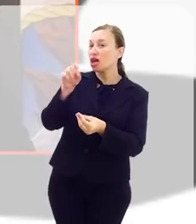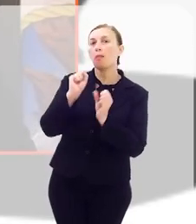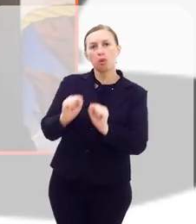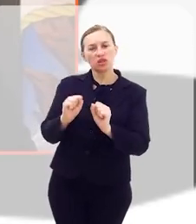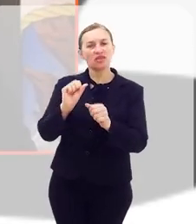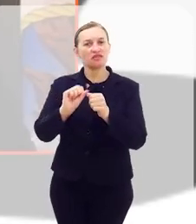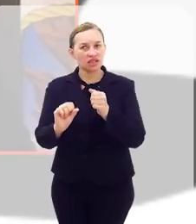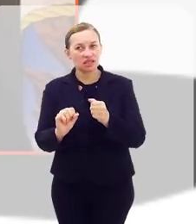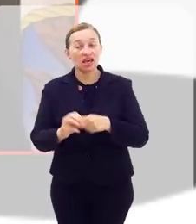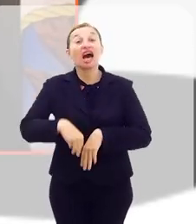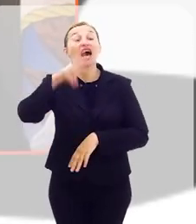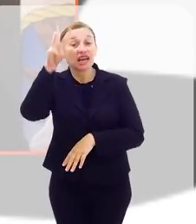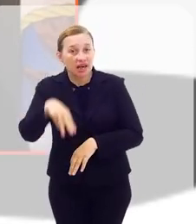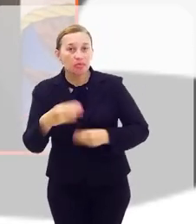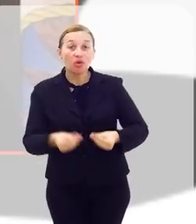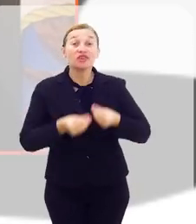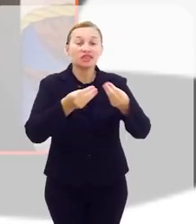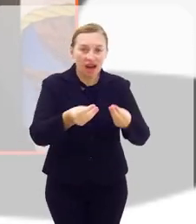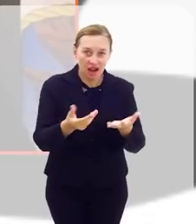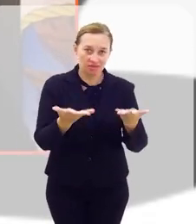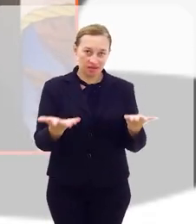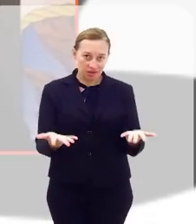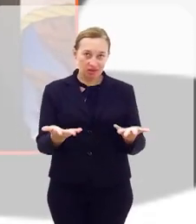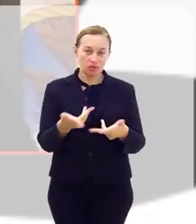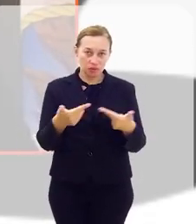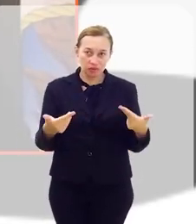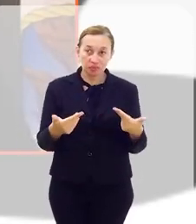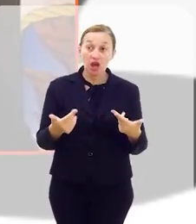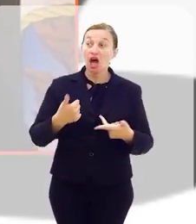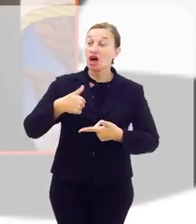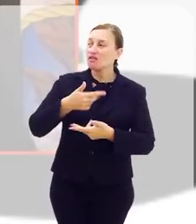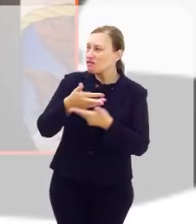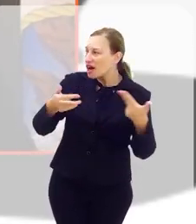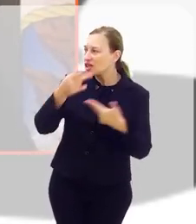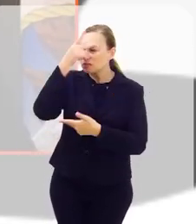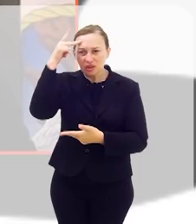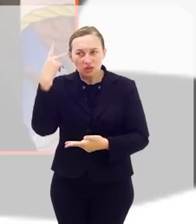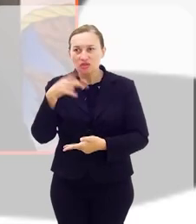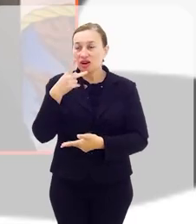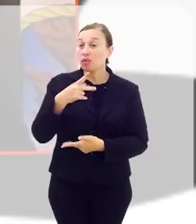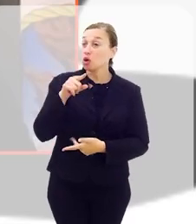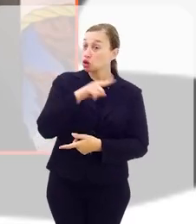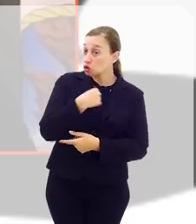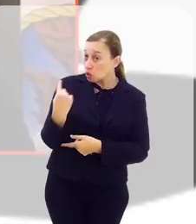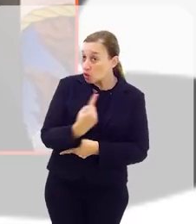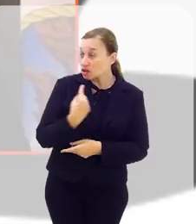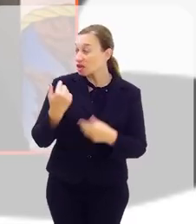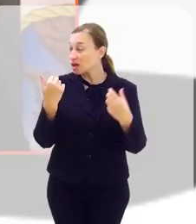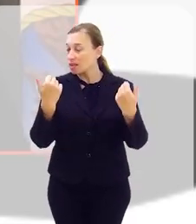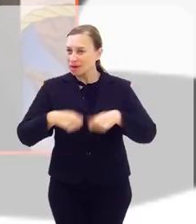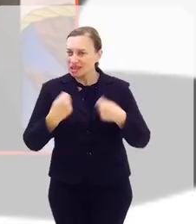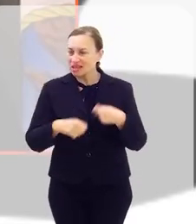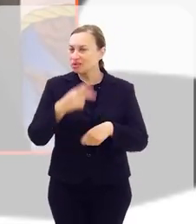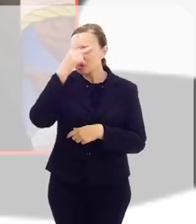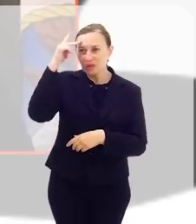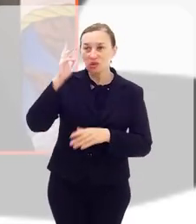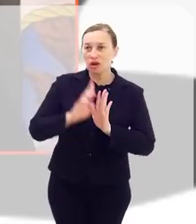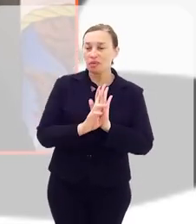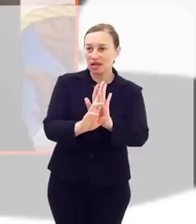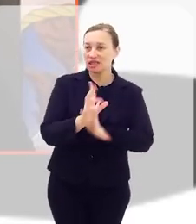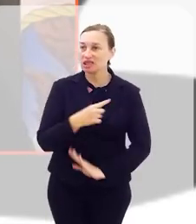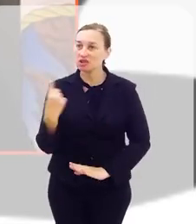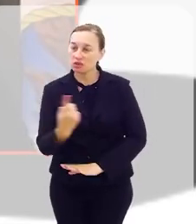puder fazer algo a quem pode oferecer algo. Então, foi aonde que muitas pessoas falavam assim, poxa, nós precisamos de pessoas que nos